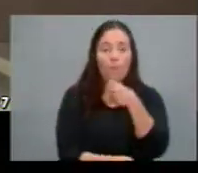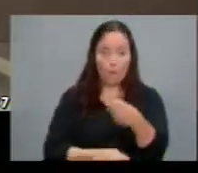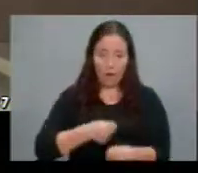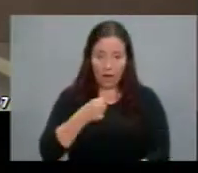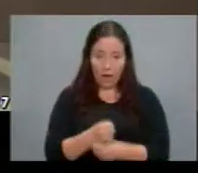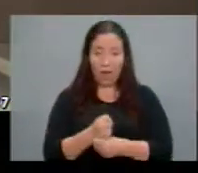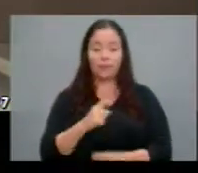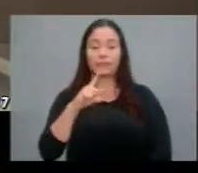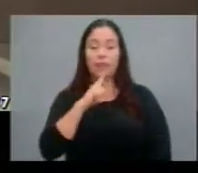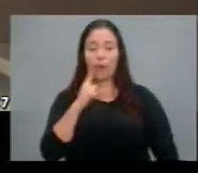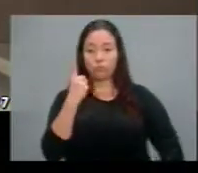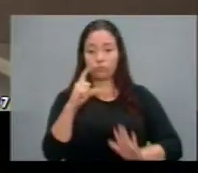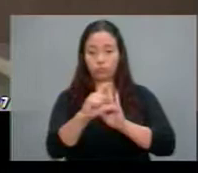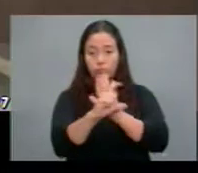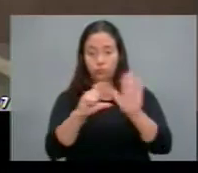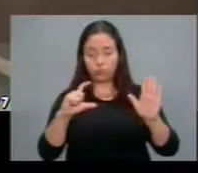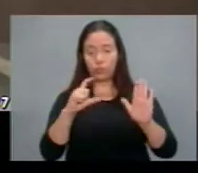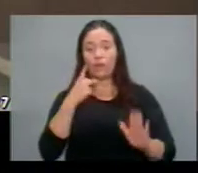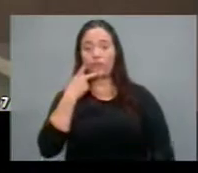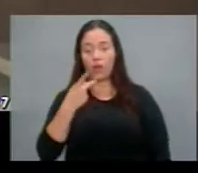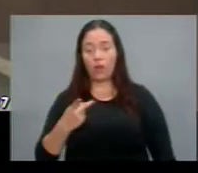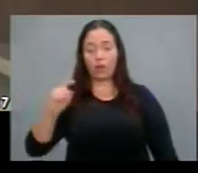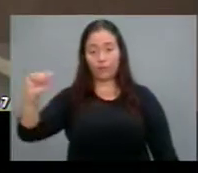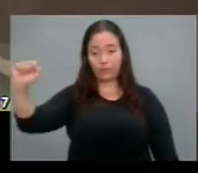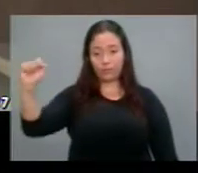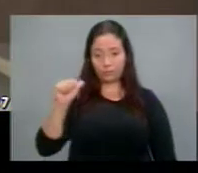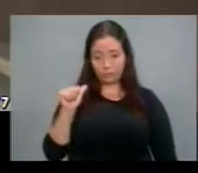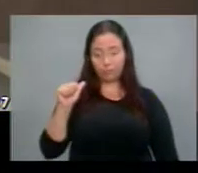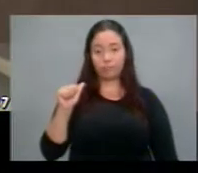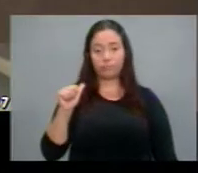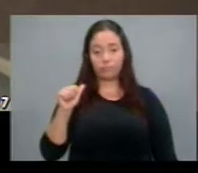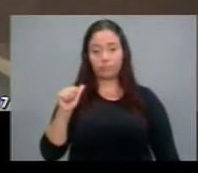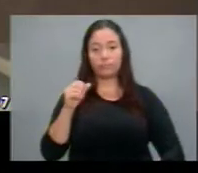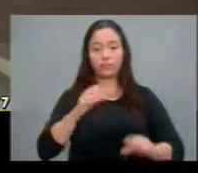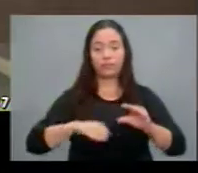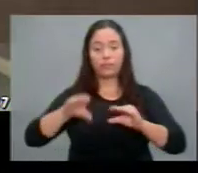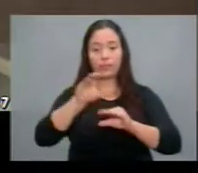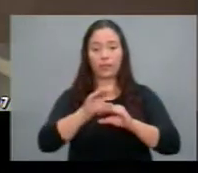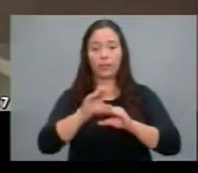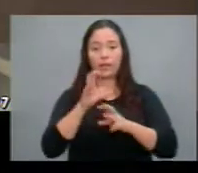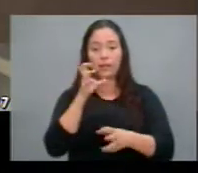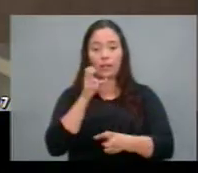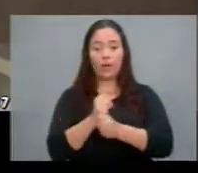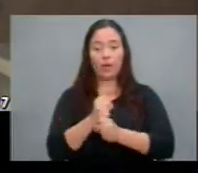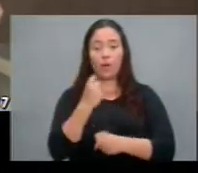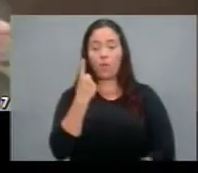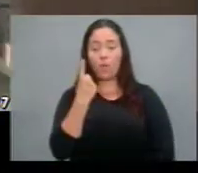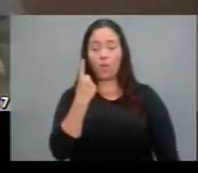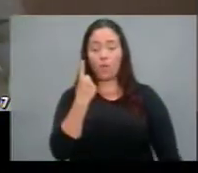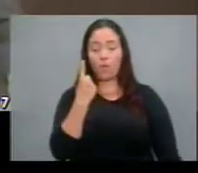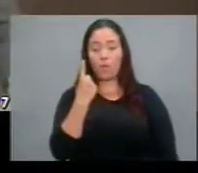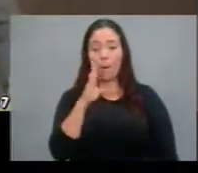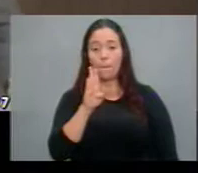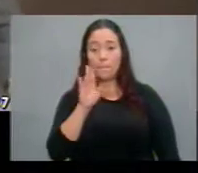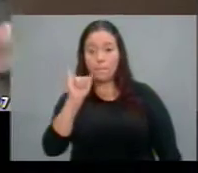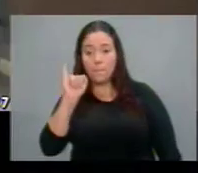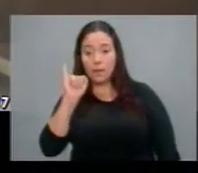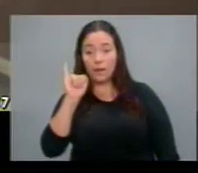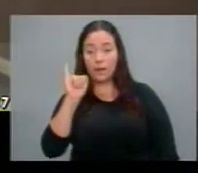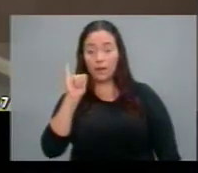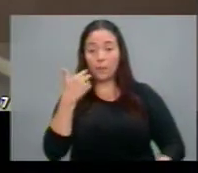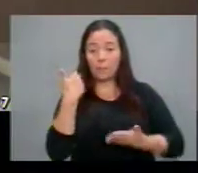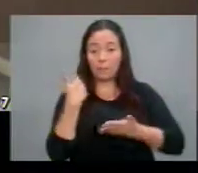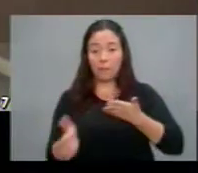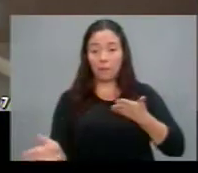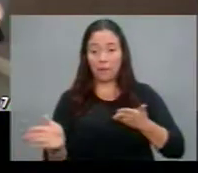parágrafo que diz que o benefício é acréscimo ao PIB isso não é detalhe um bilhão de reais de renúncia fiscal e